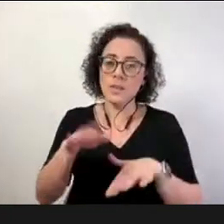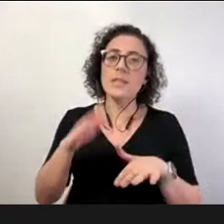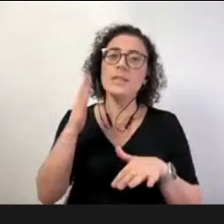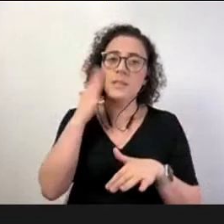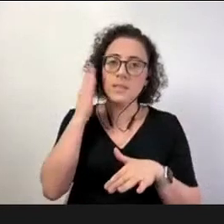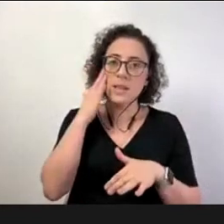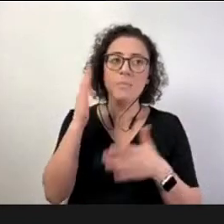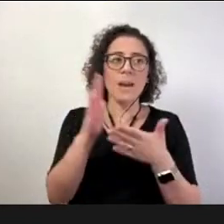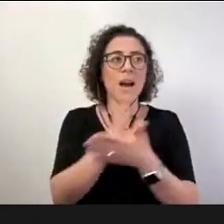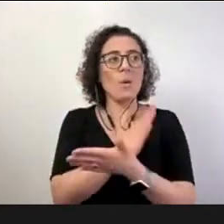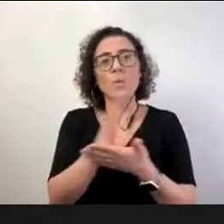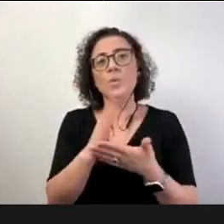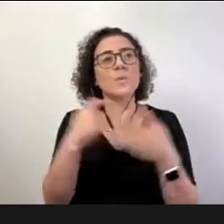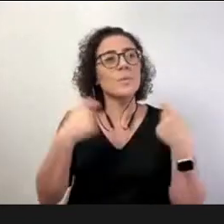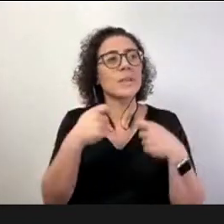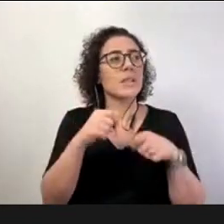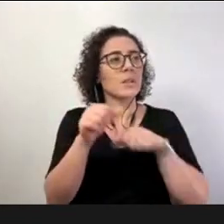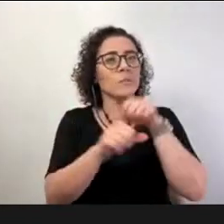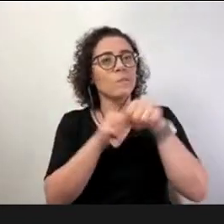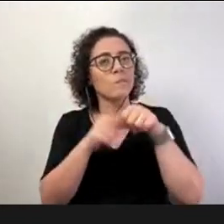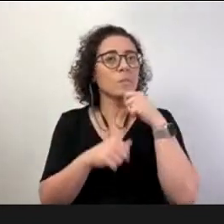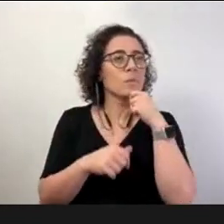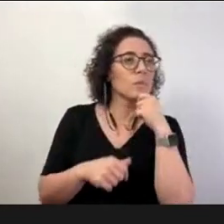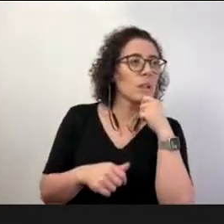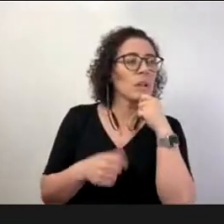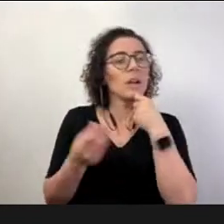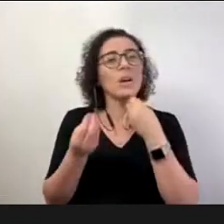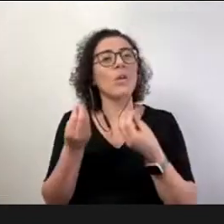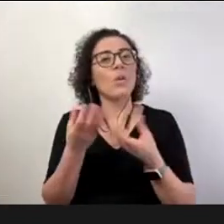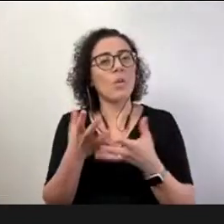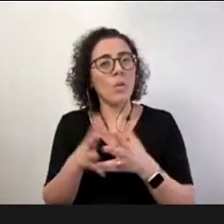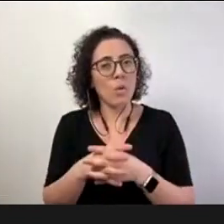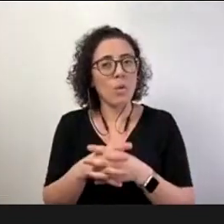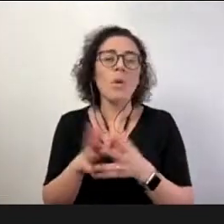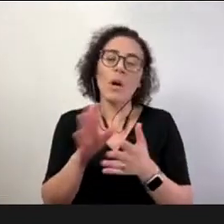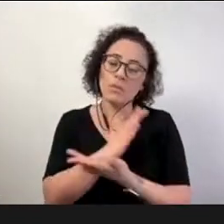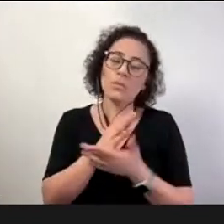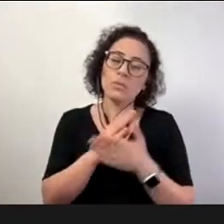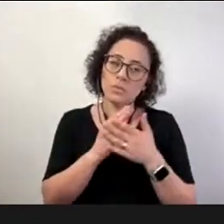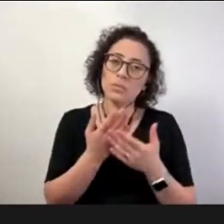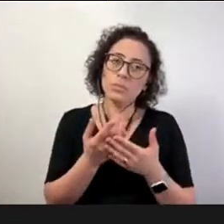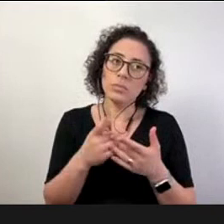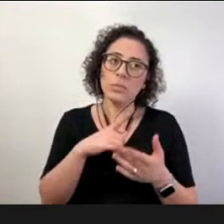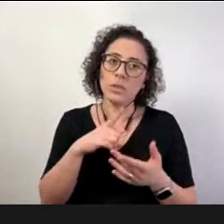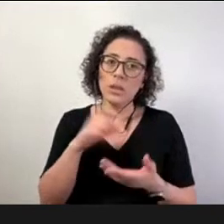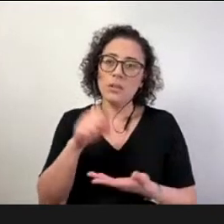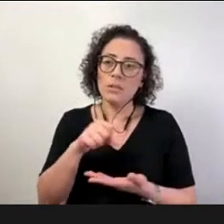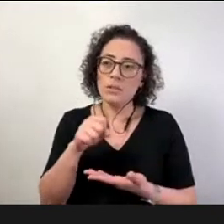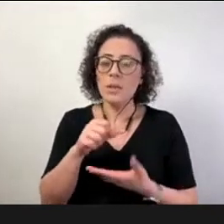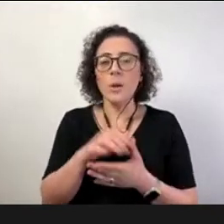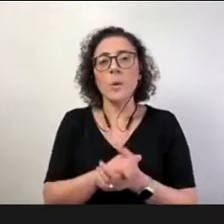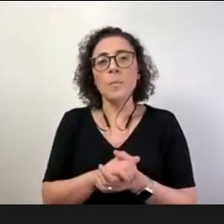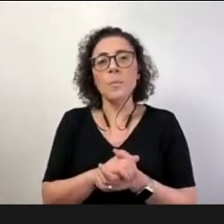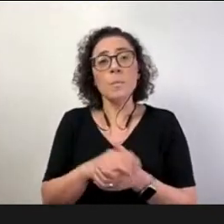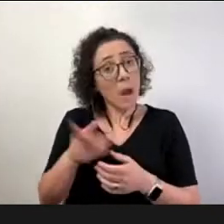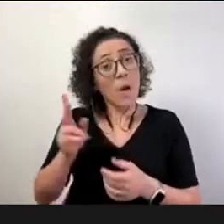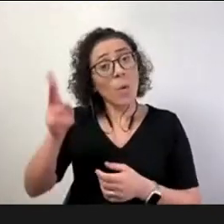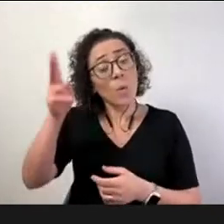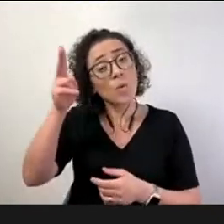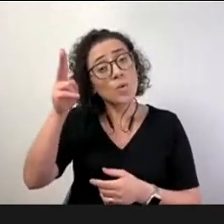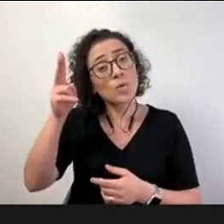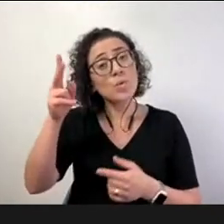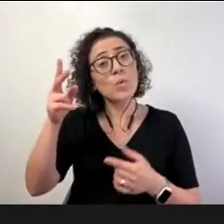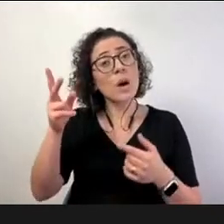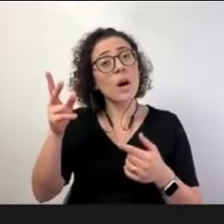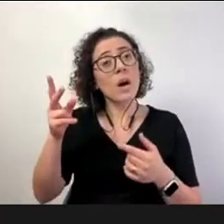precisam ser sistematizadas e serem trabalhadas dessa maneira e ao mesmo tempo continuando com discussões